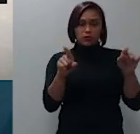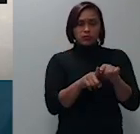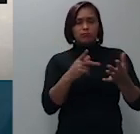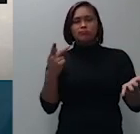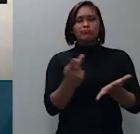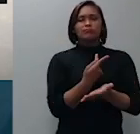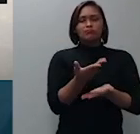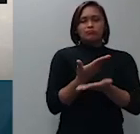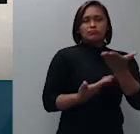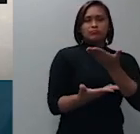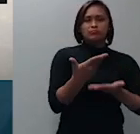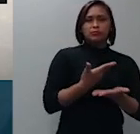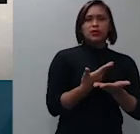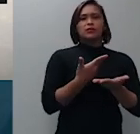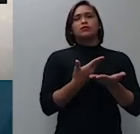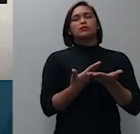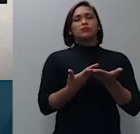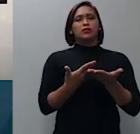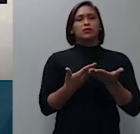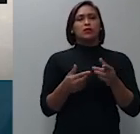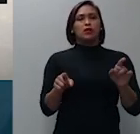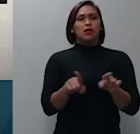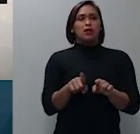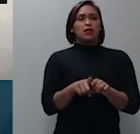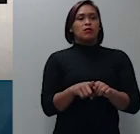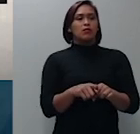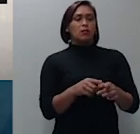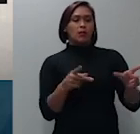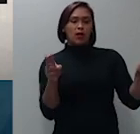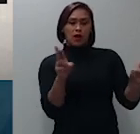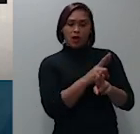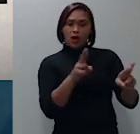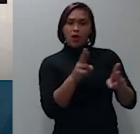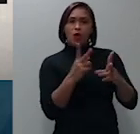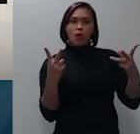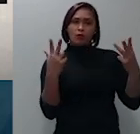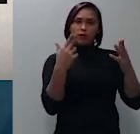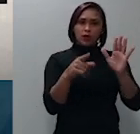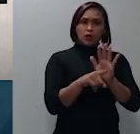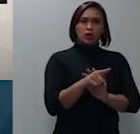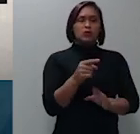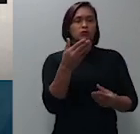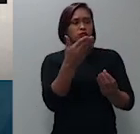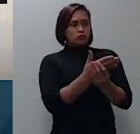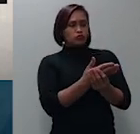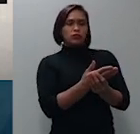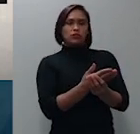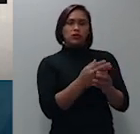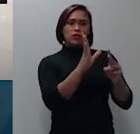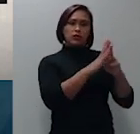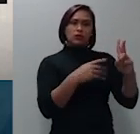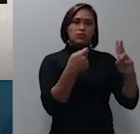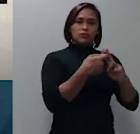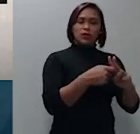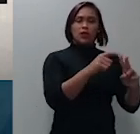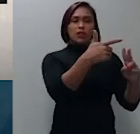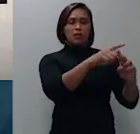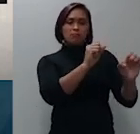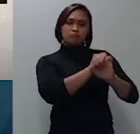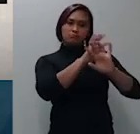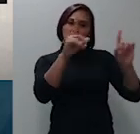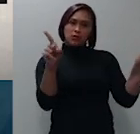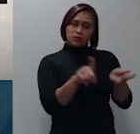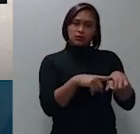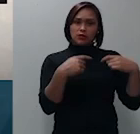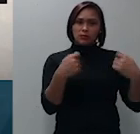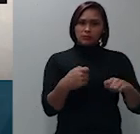dialógica simultânea dos sujeitos processuais por isso revela-se indubitável que a incidência do parágrafo